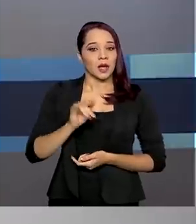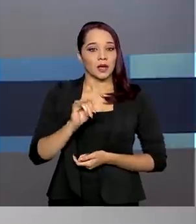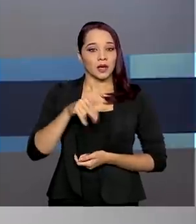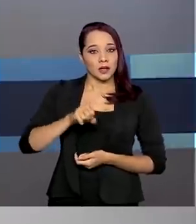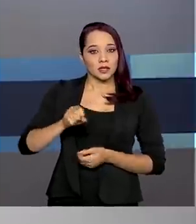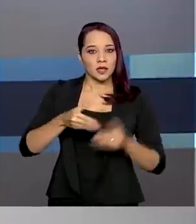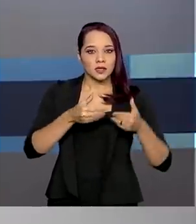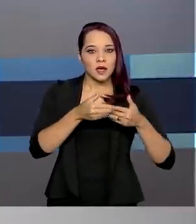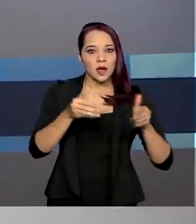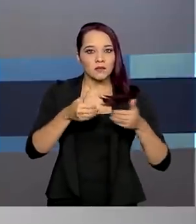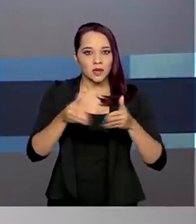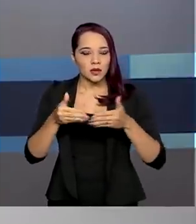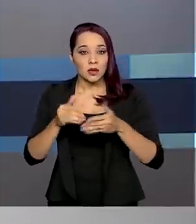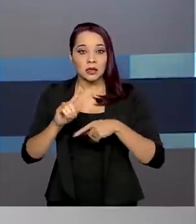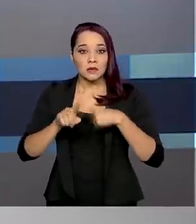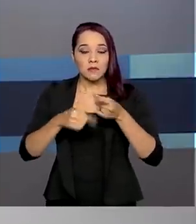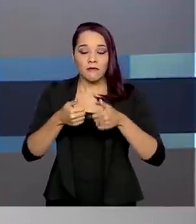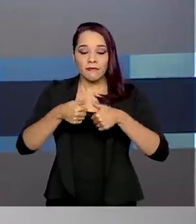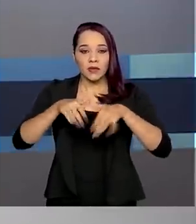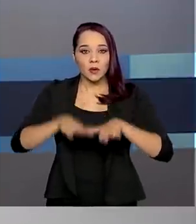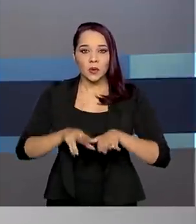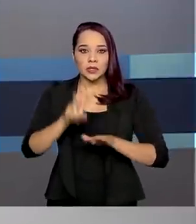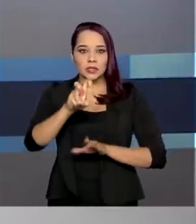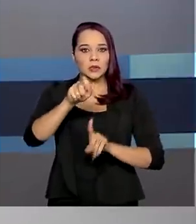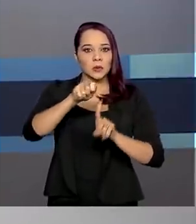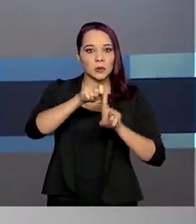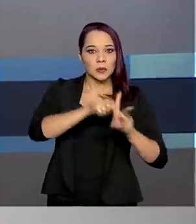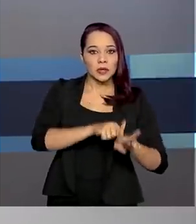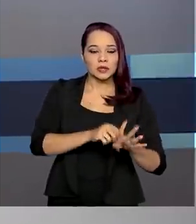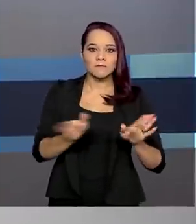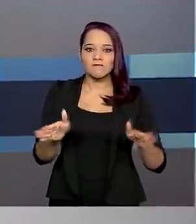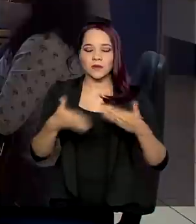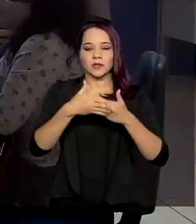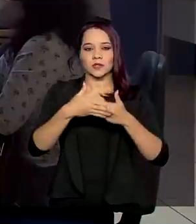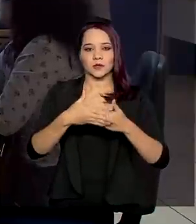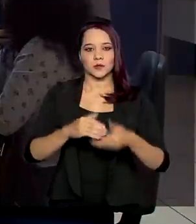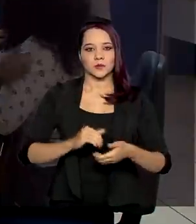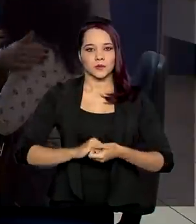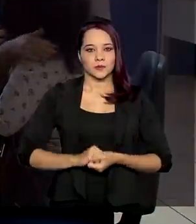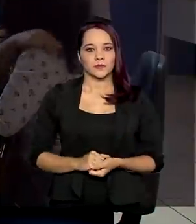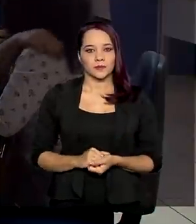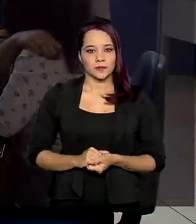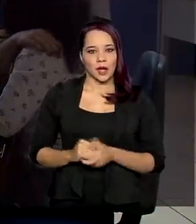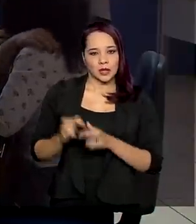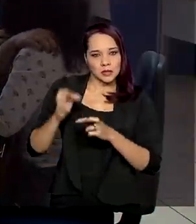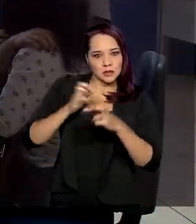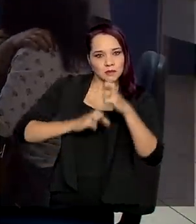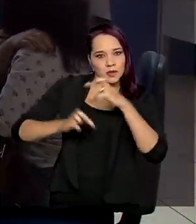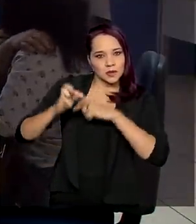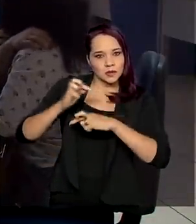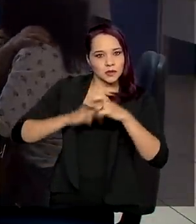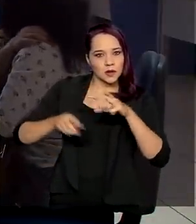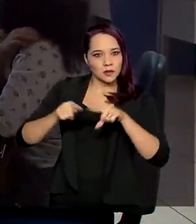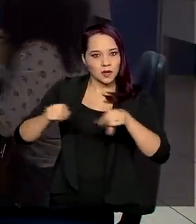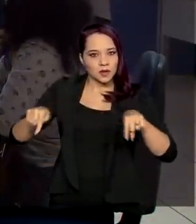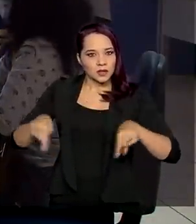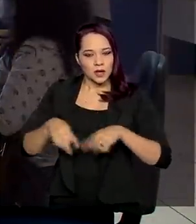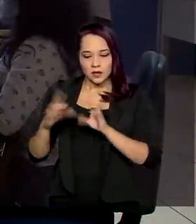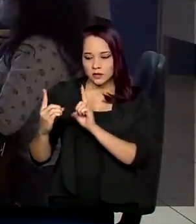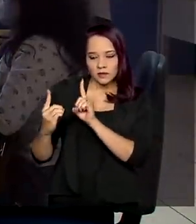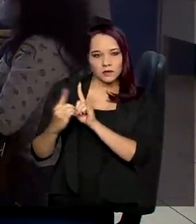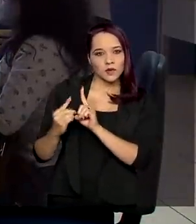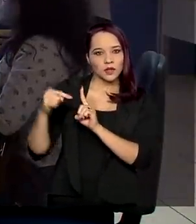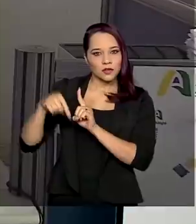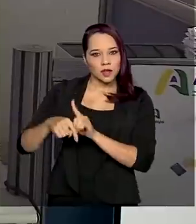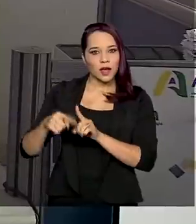reabriram as portas depois de cinco meses fechadas. As inspeções nas salas de atendimento da perícia